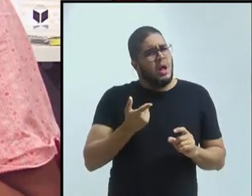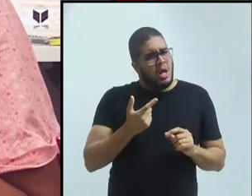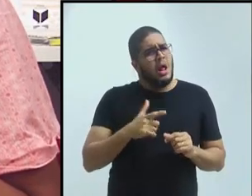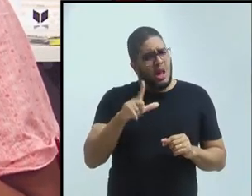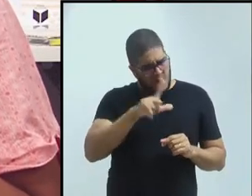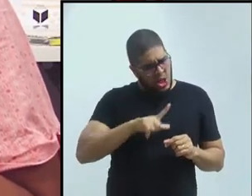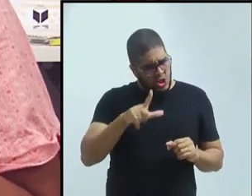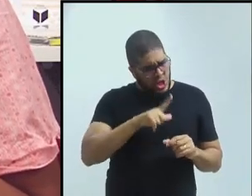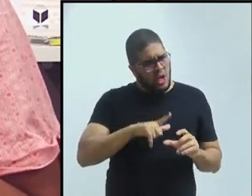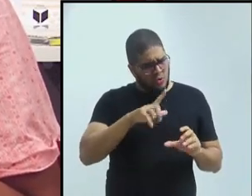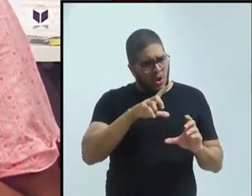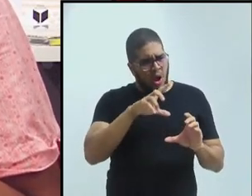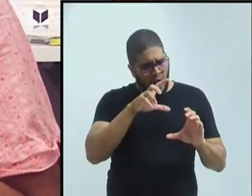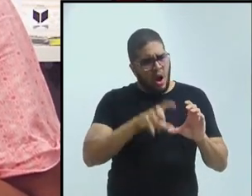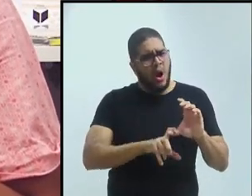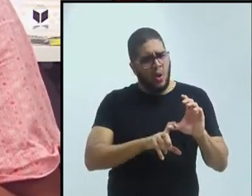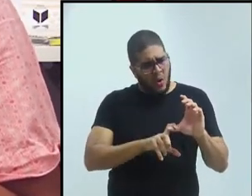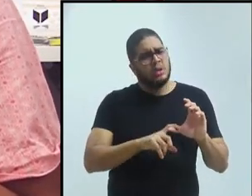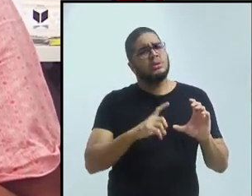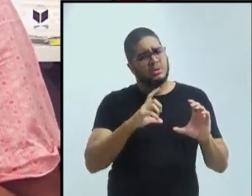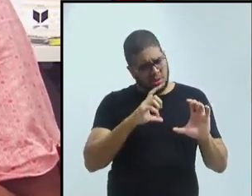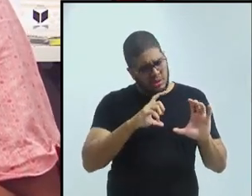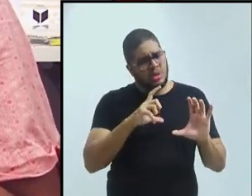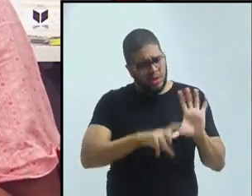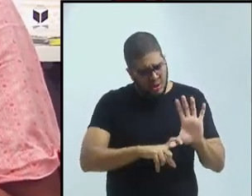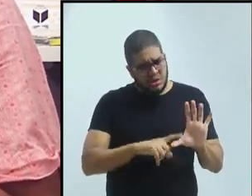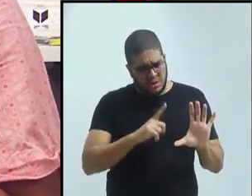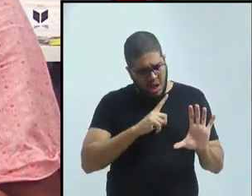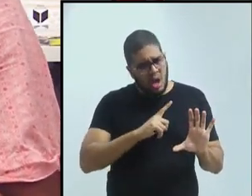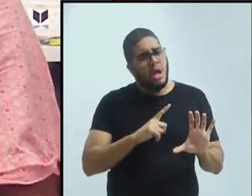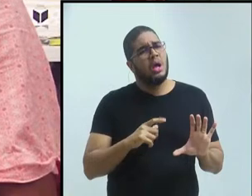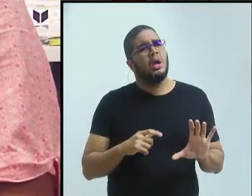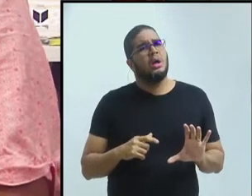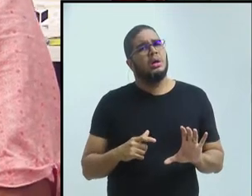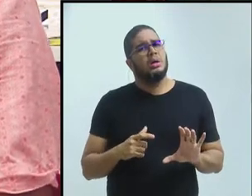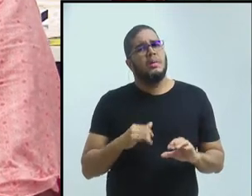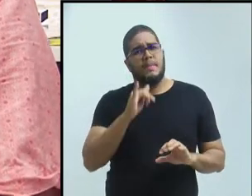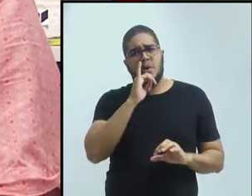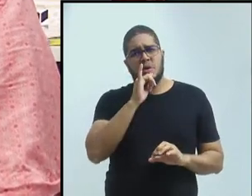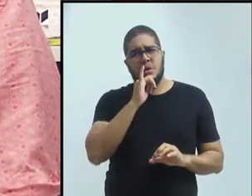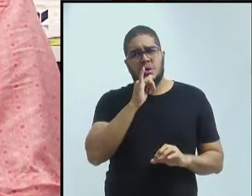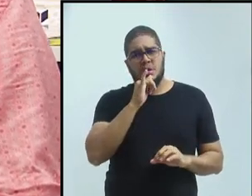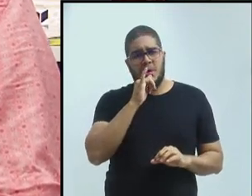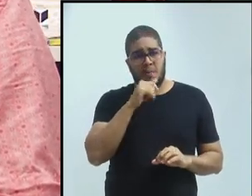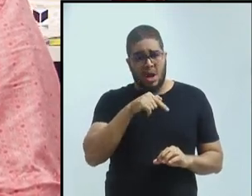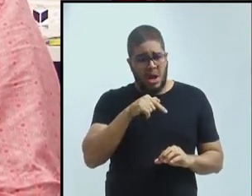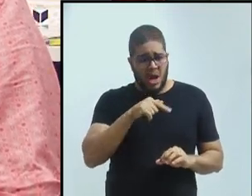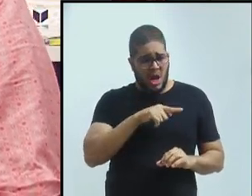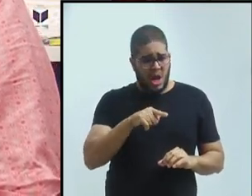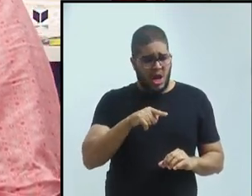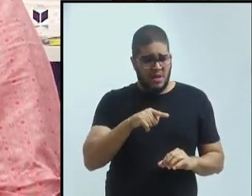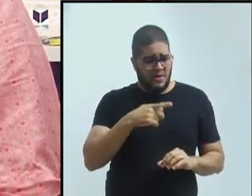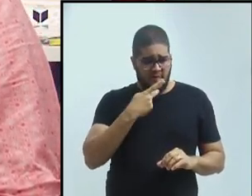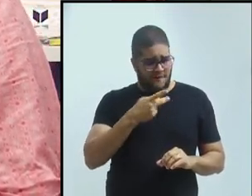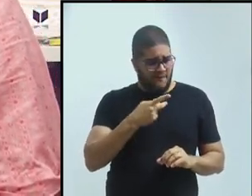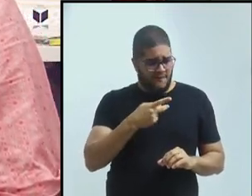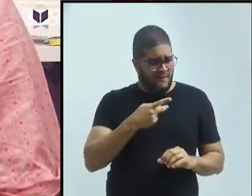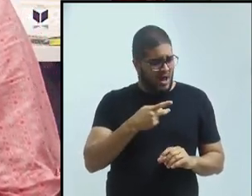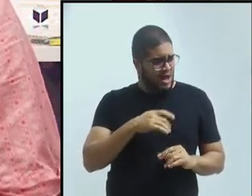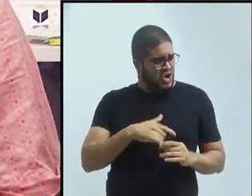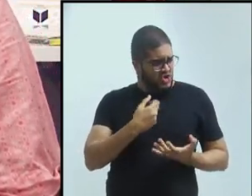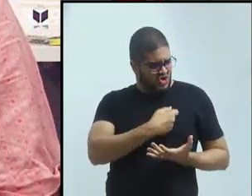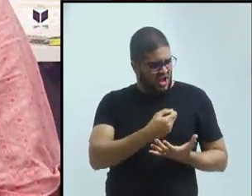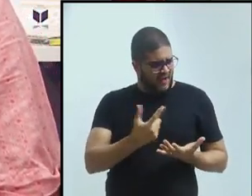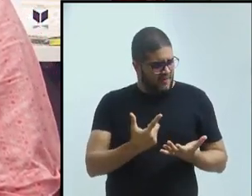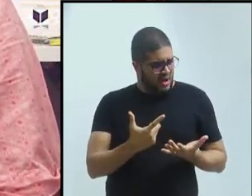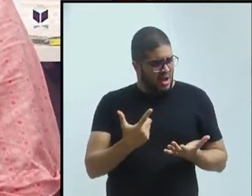saíram, decolaram de longe de qualquer modelo europeu de linguagem e isso já está